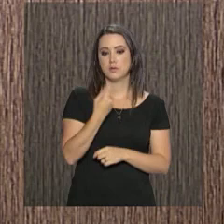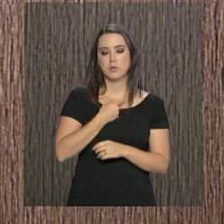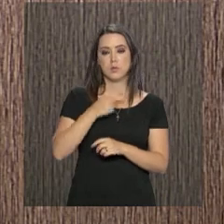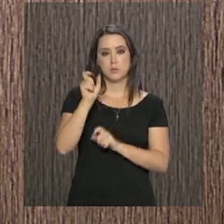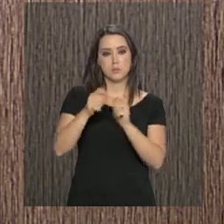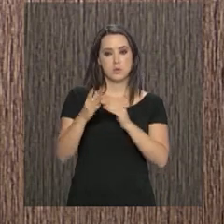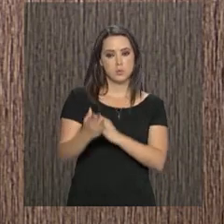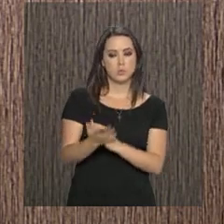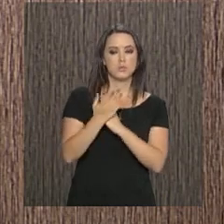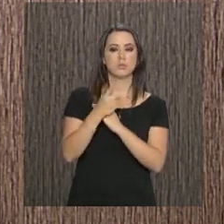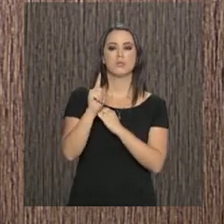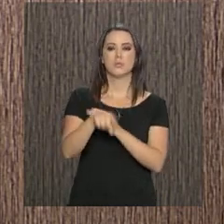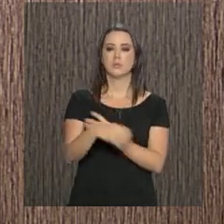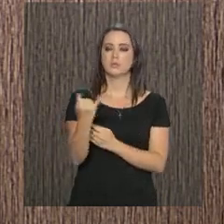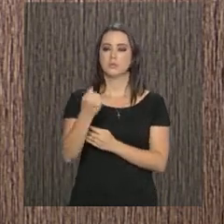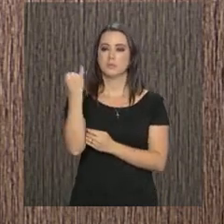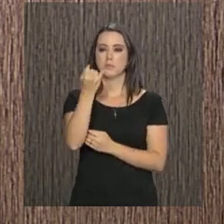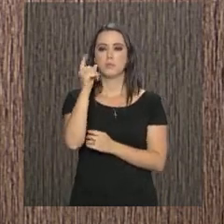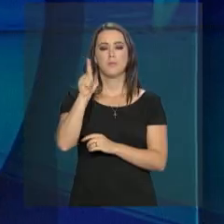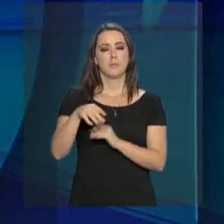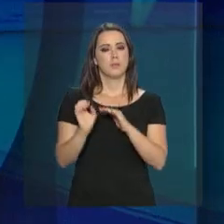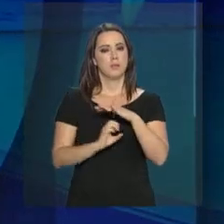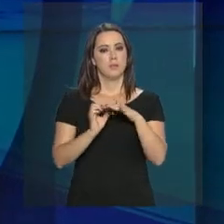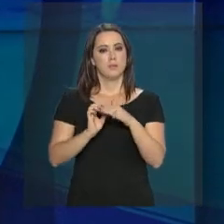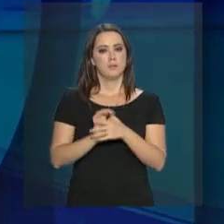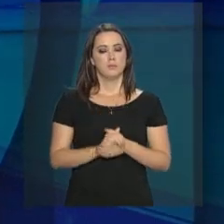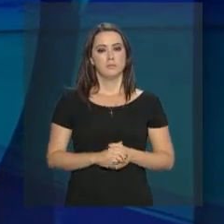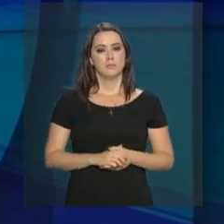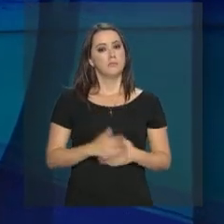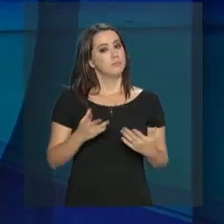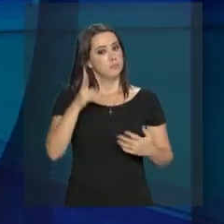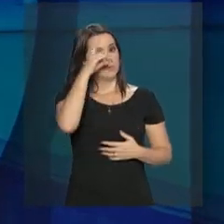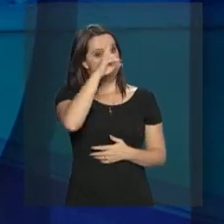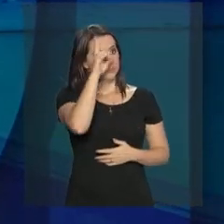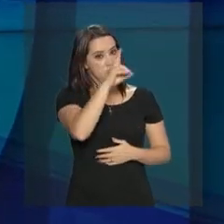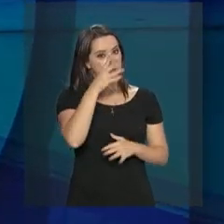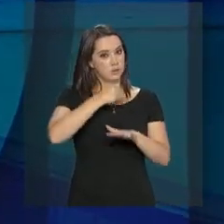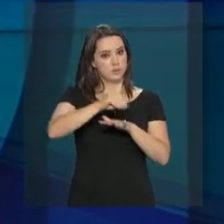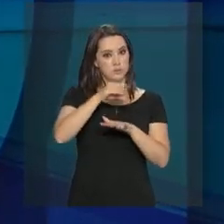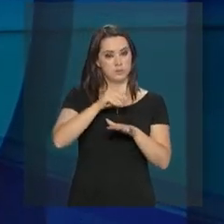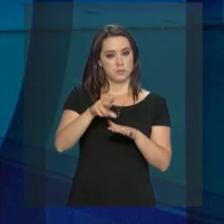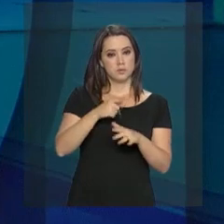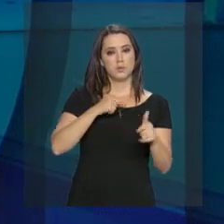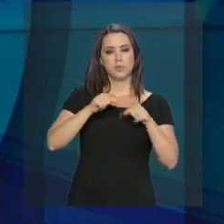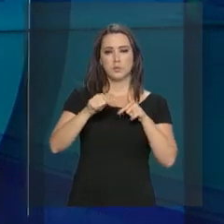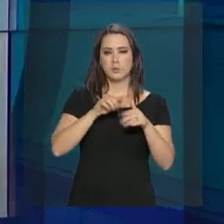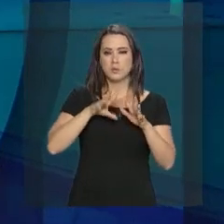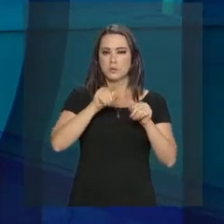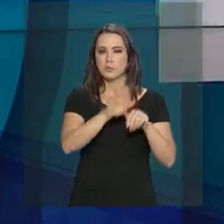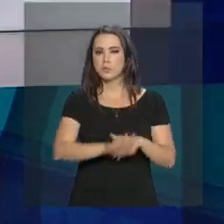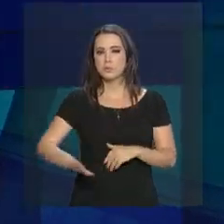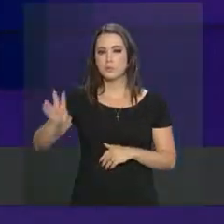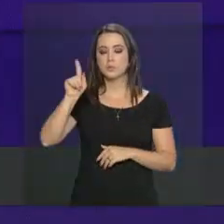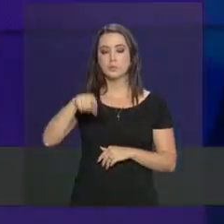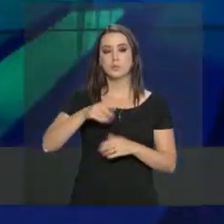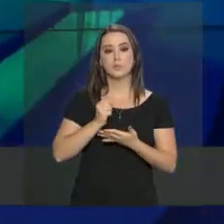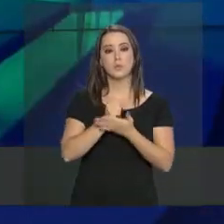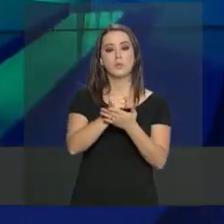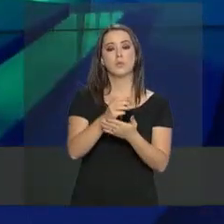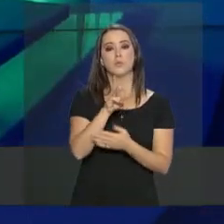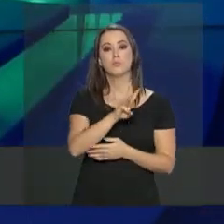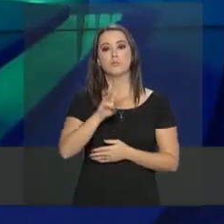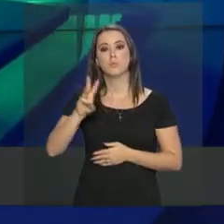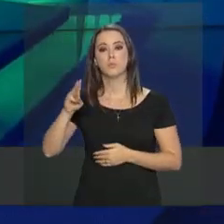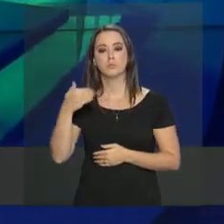orientar por trás é muito interessante, né, para a empresa. Só lembrando que as informações sobre as atividades em todo o país estão